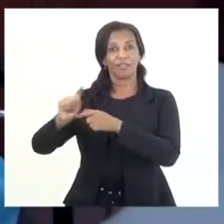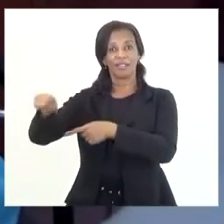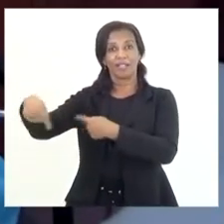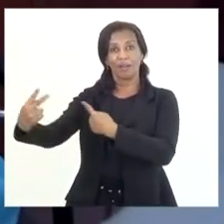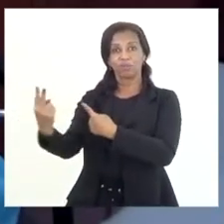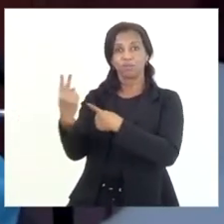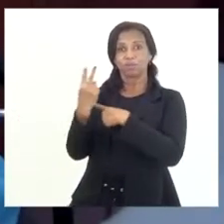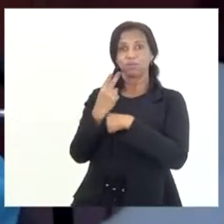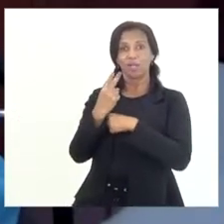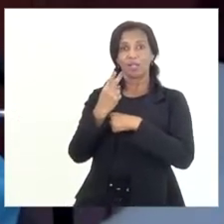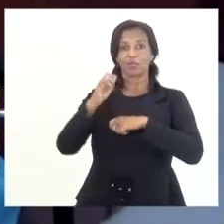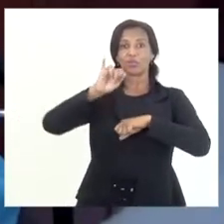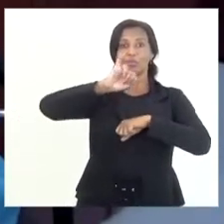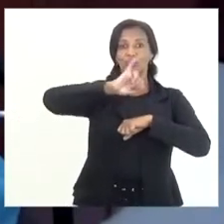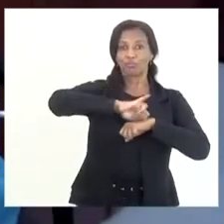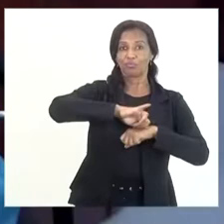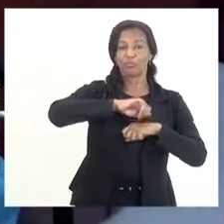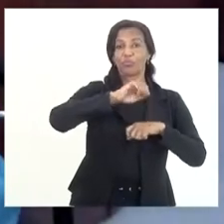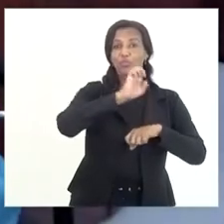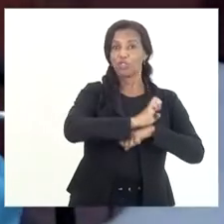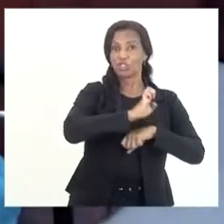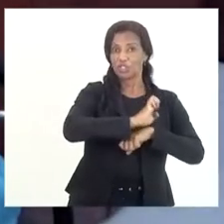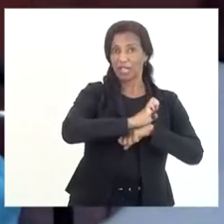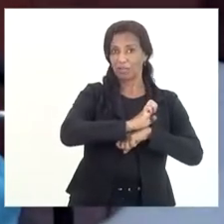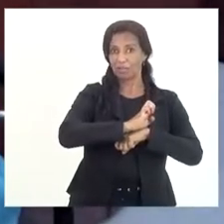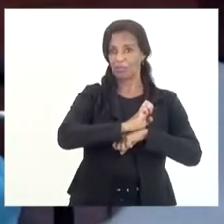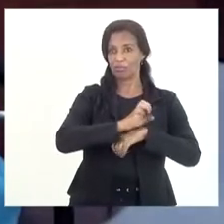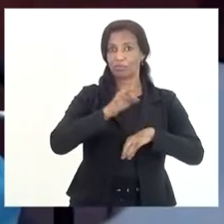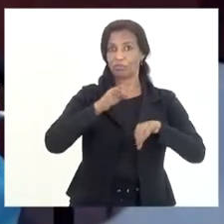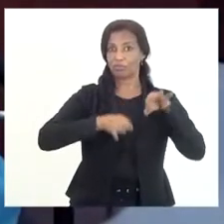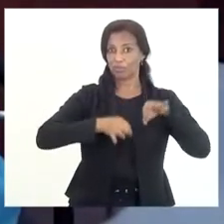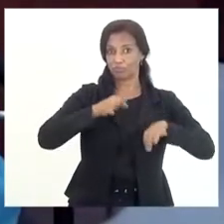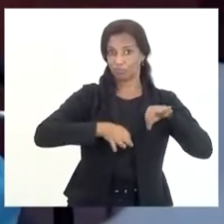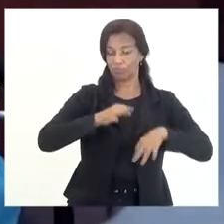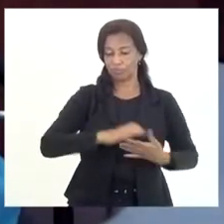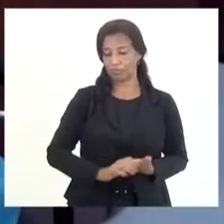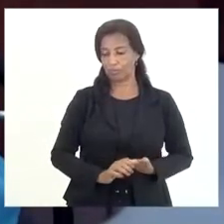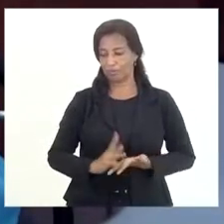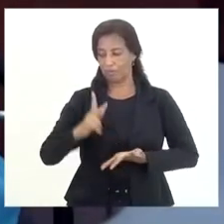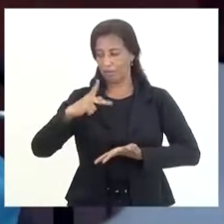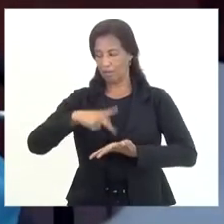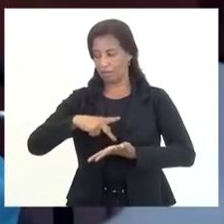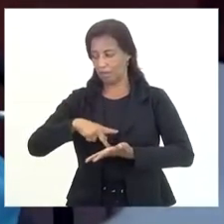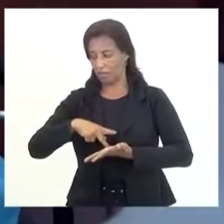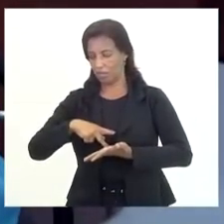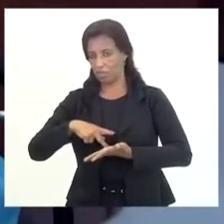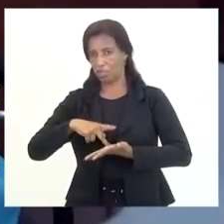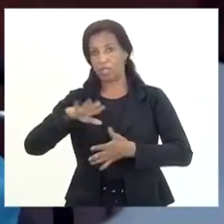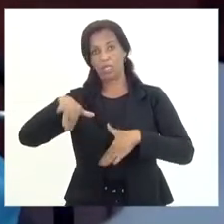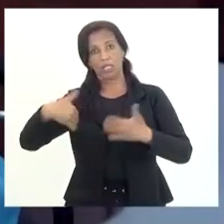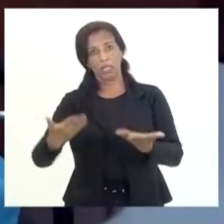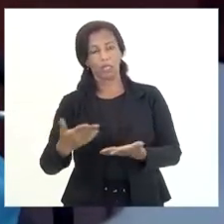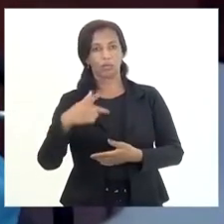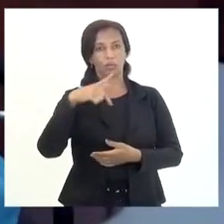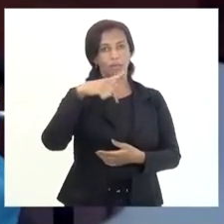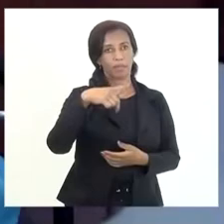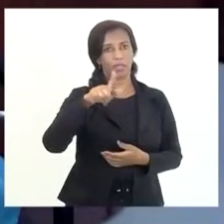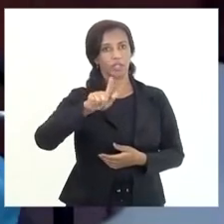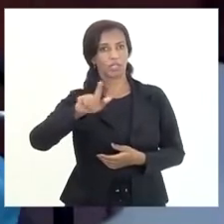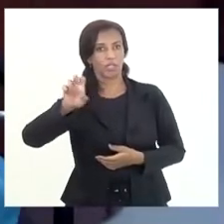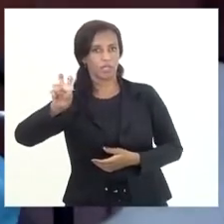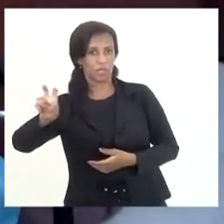defesa do Estado em juízo. É verdade que tanto a PG-5 quanto a PG-11